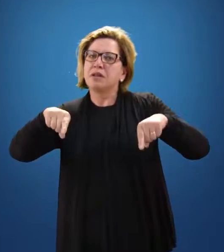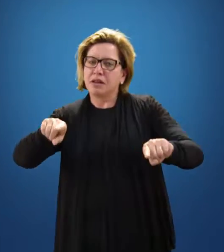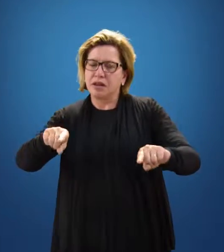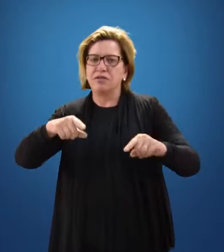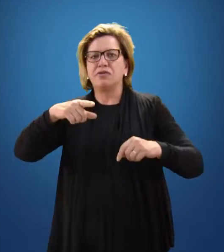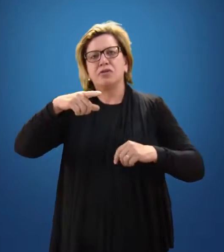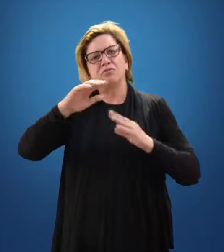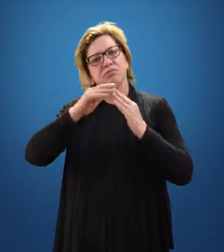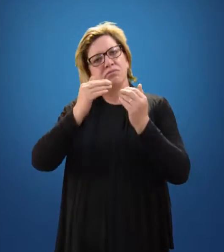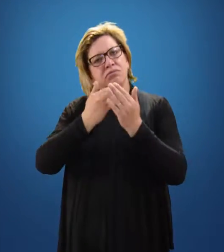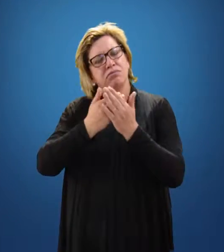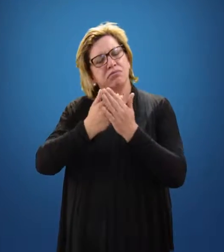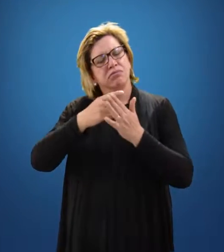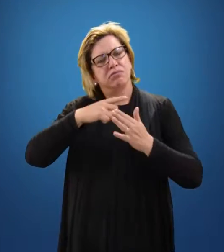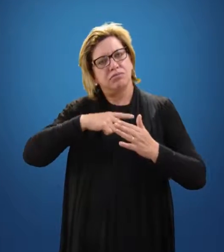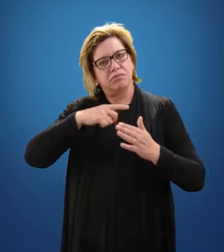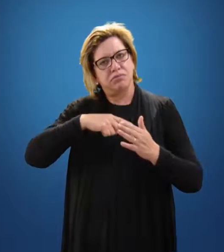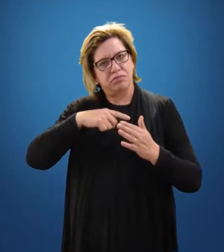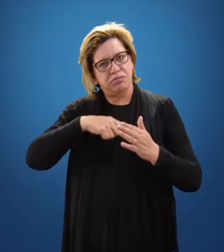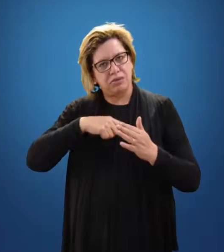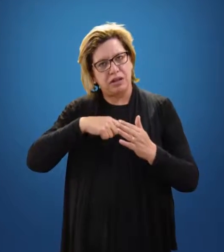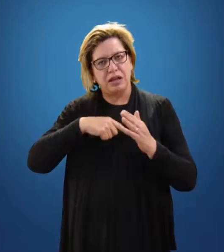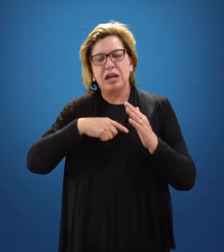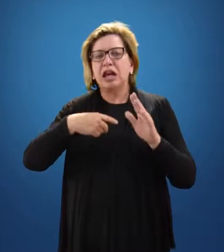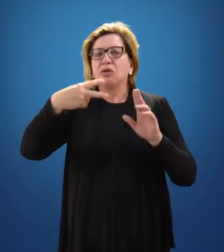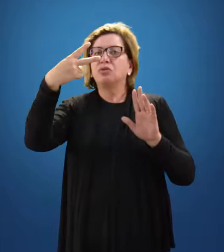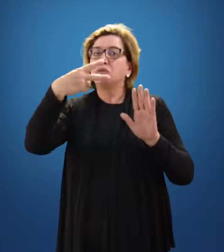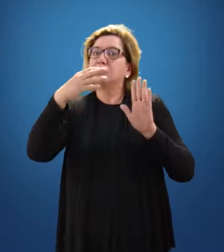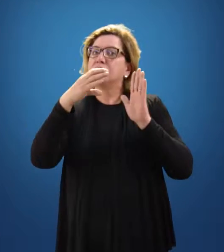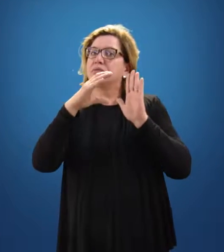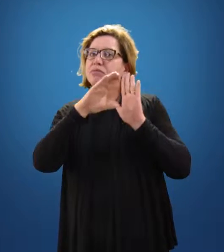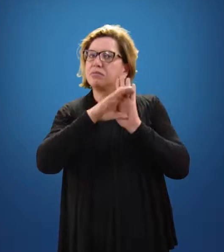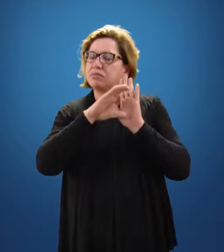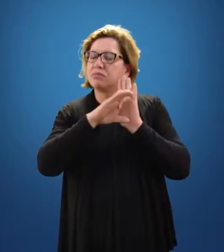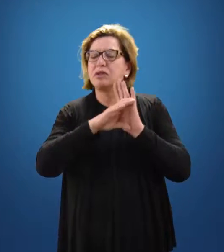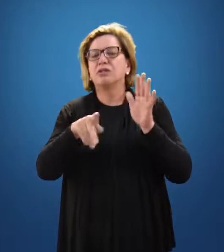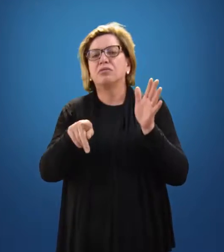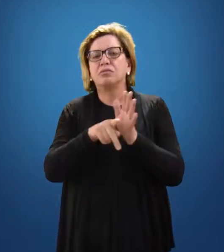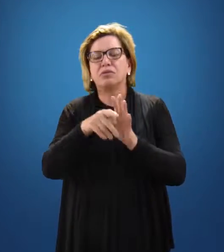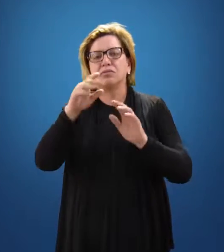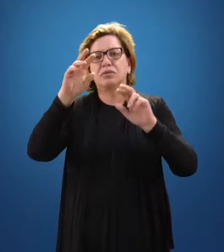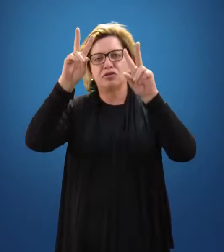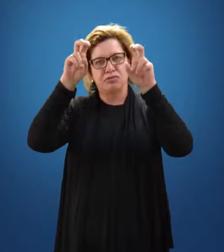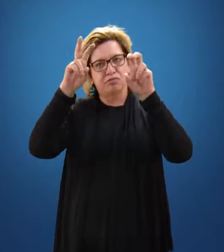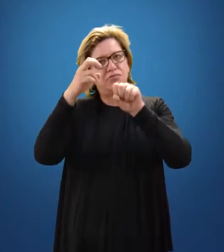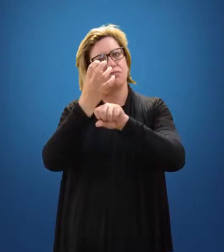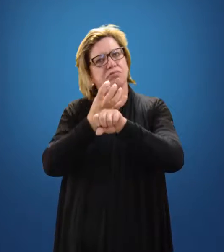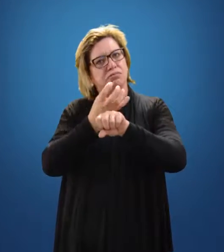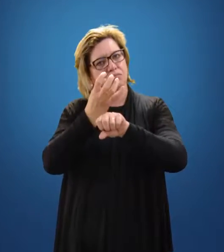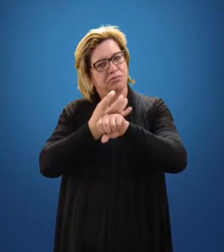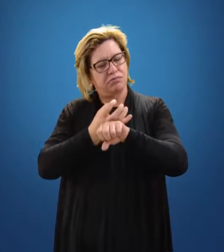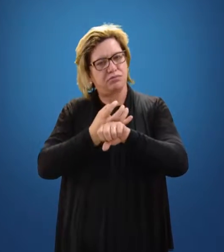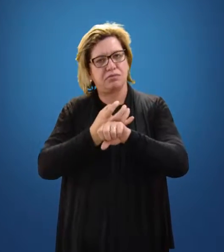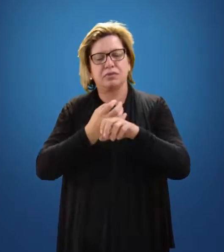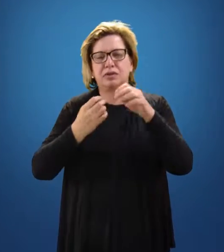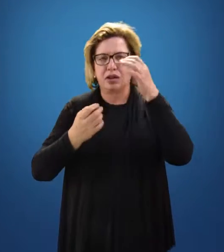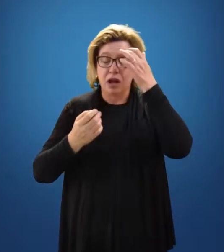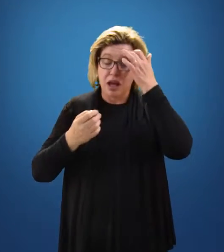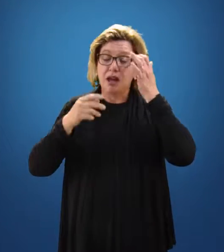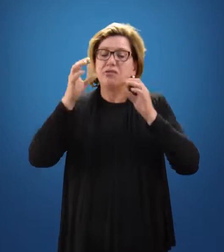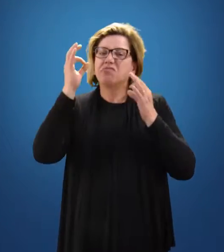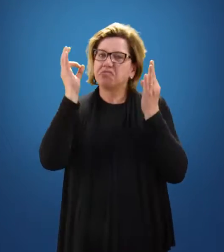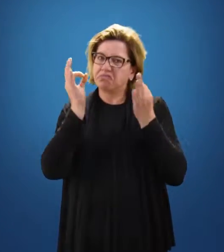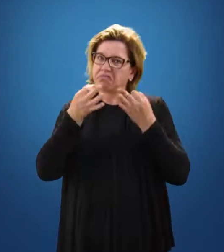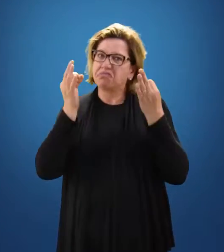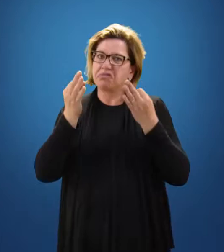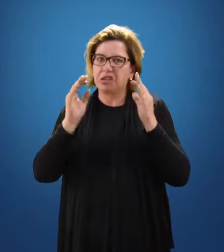da nossa unidade, do nosso curso de Cultura e Identidade. É fato que hoje a escola abarca uma